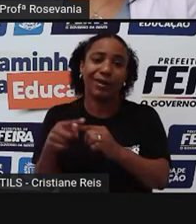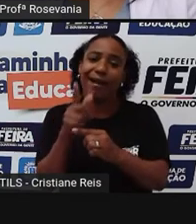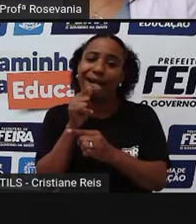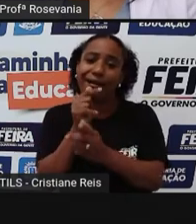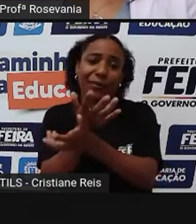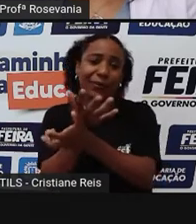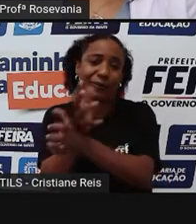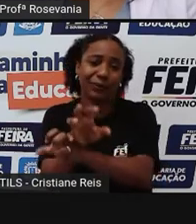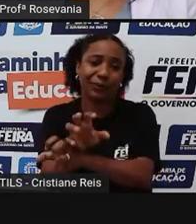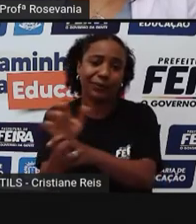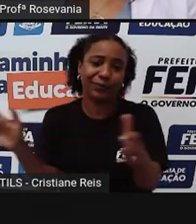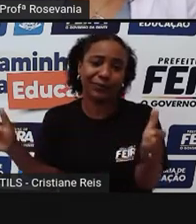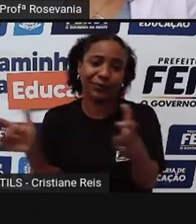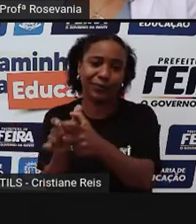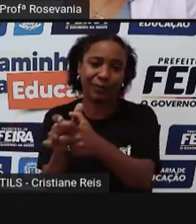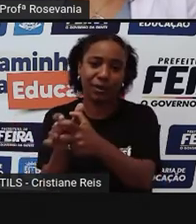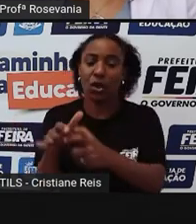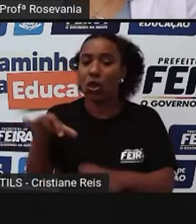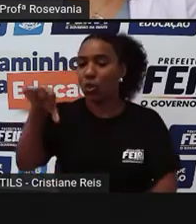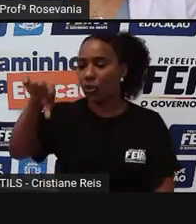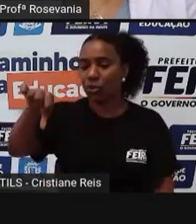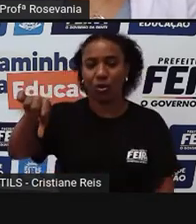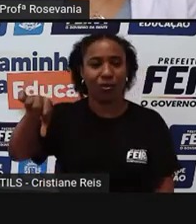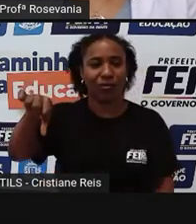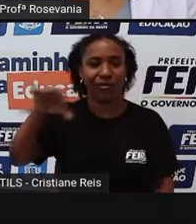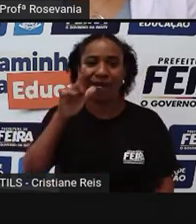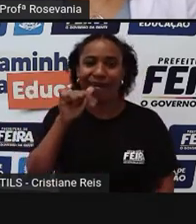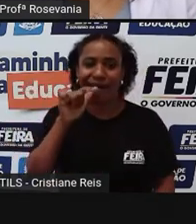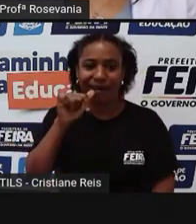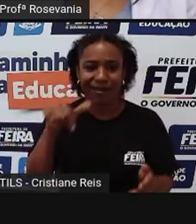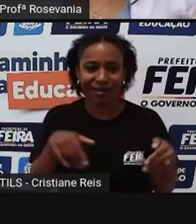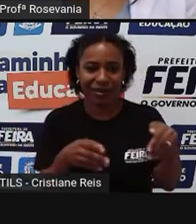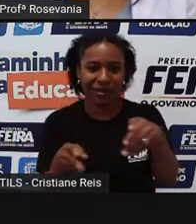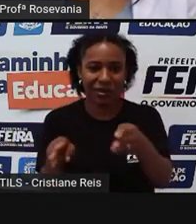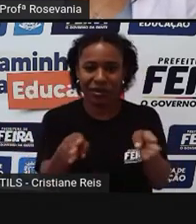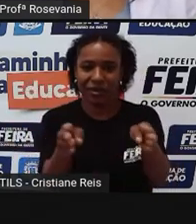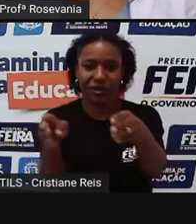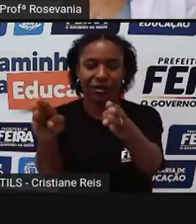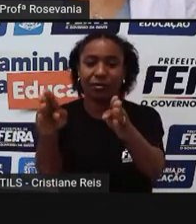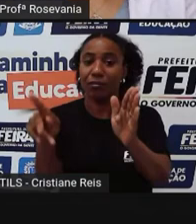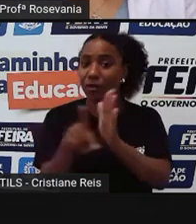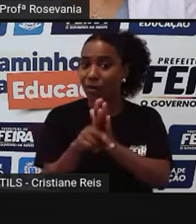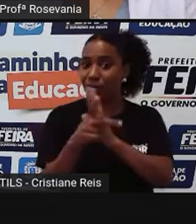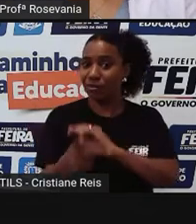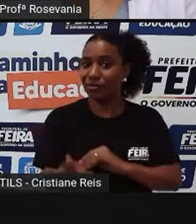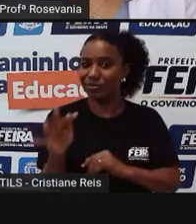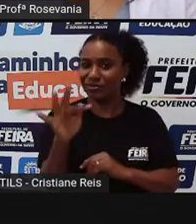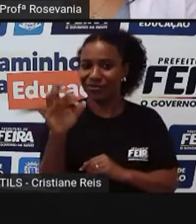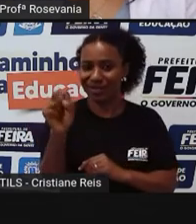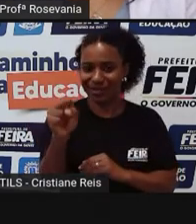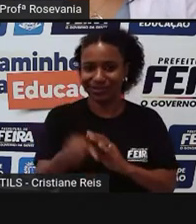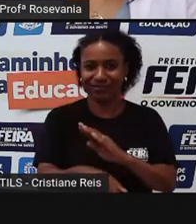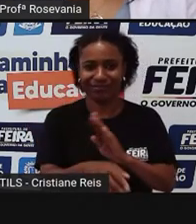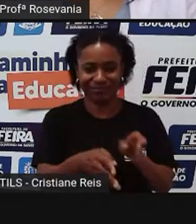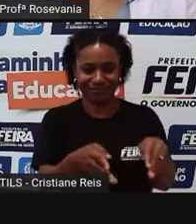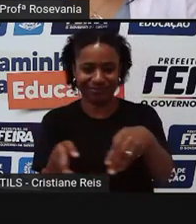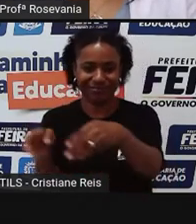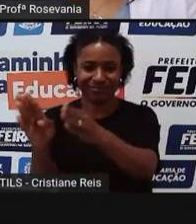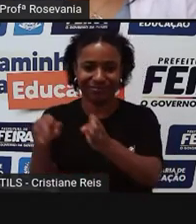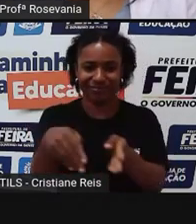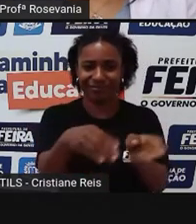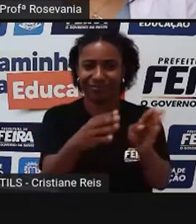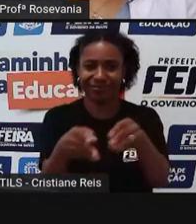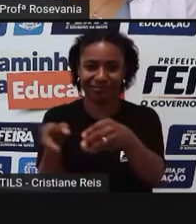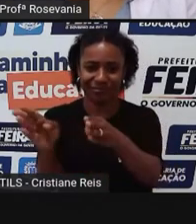nossa cidade. Pelo menos nove rios aqui passam, né, pela nossa região metropolitana, né. Aqui, é